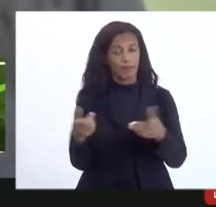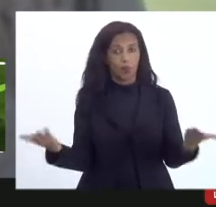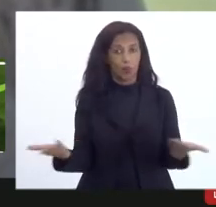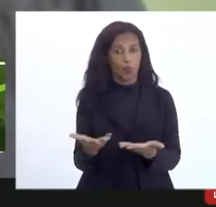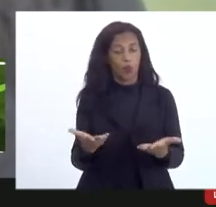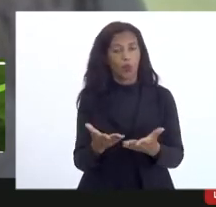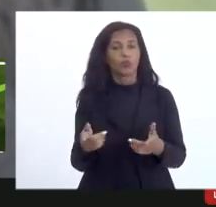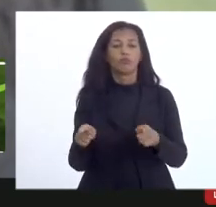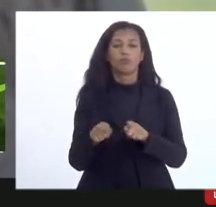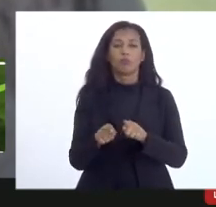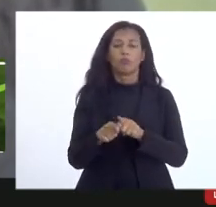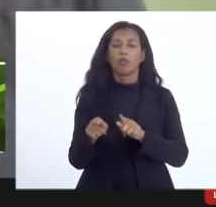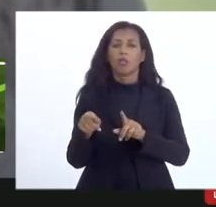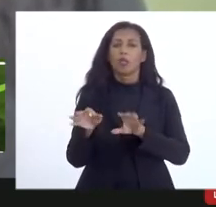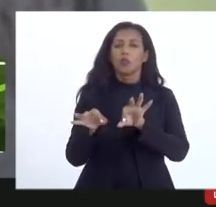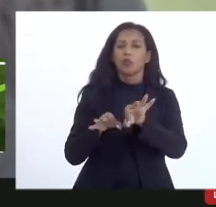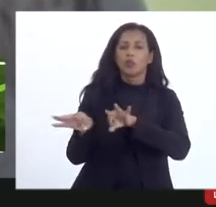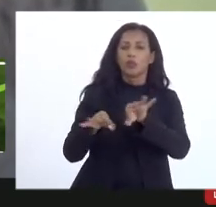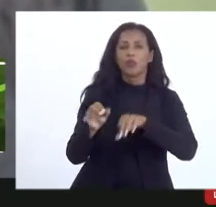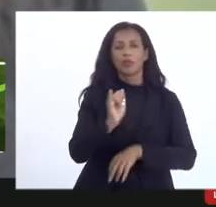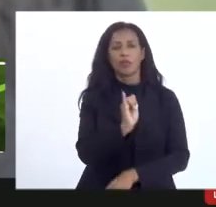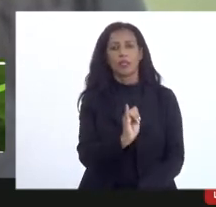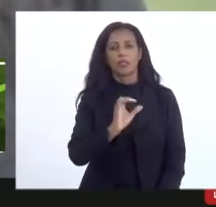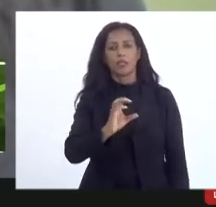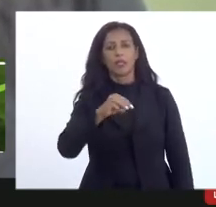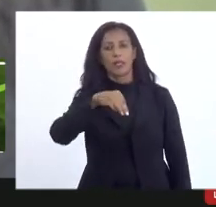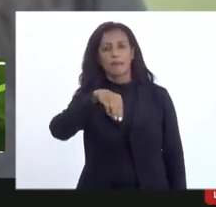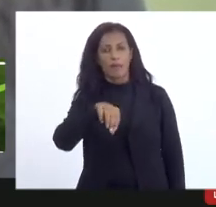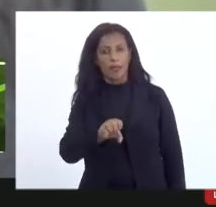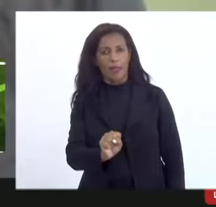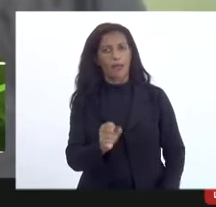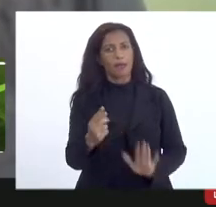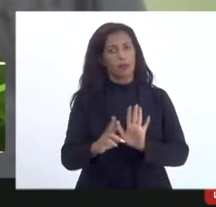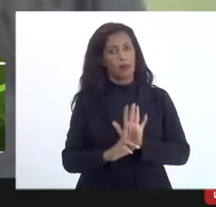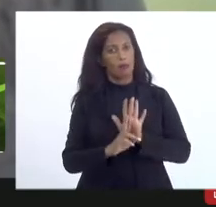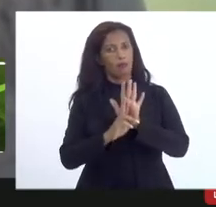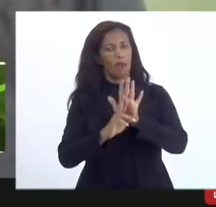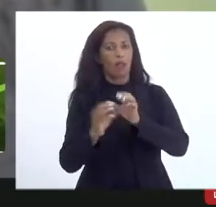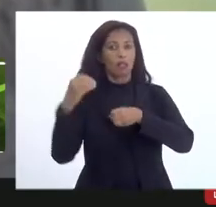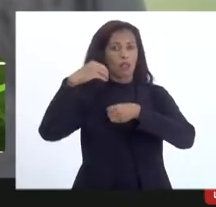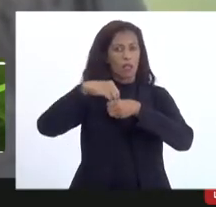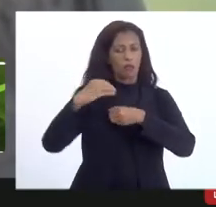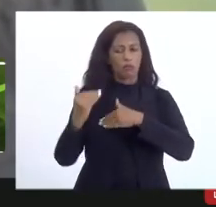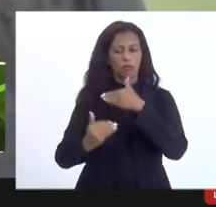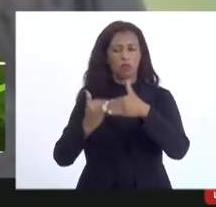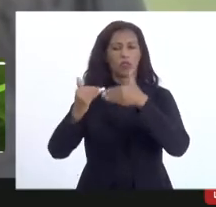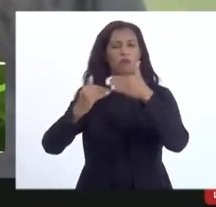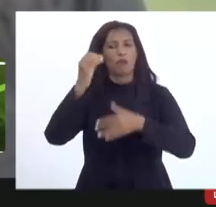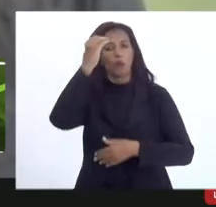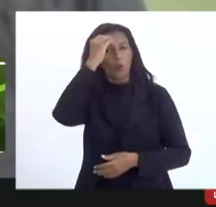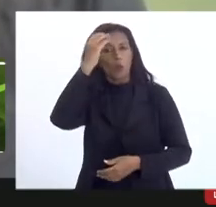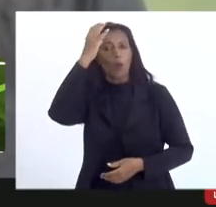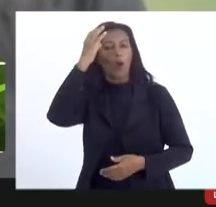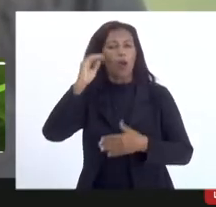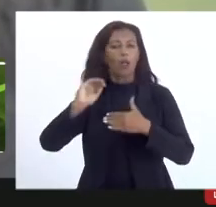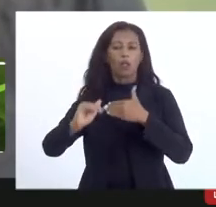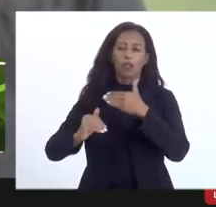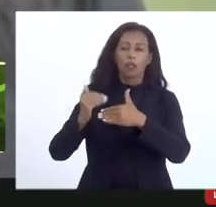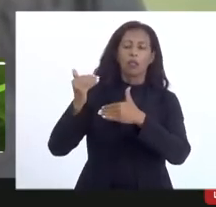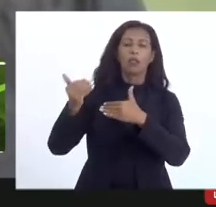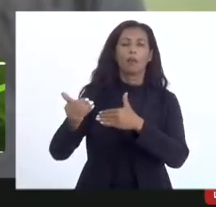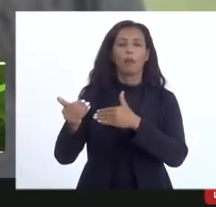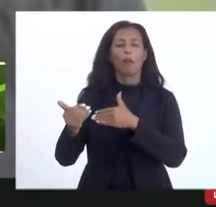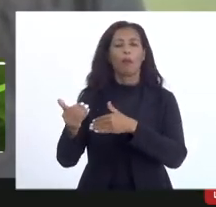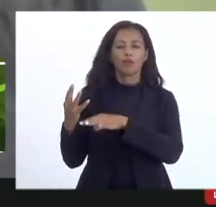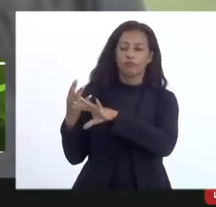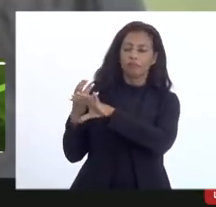inclusive os projetos do ICMS também são apresentados dentro do Desenvolve Cultura e posteriormente a prestação